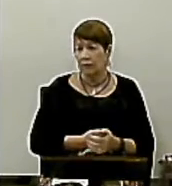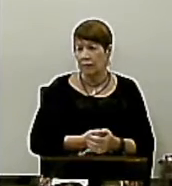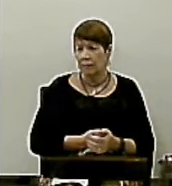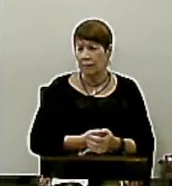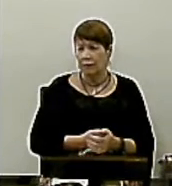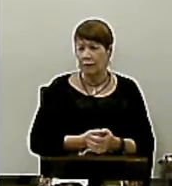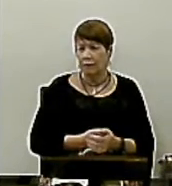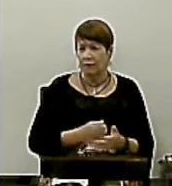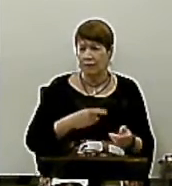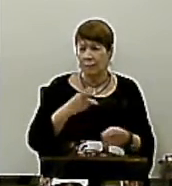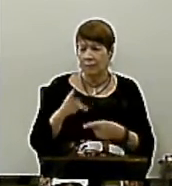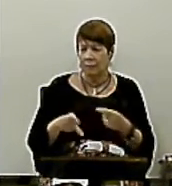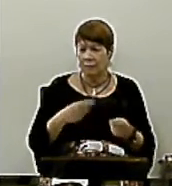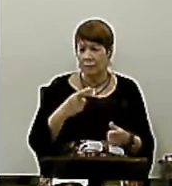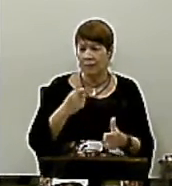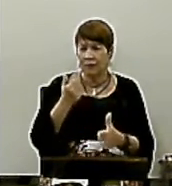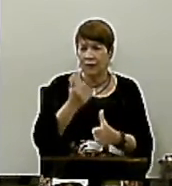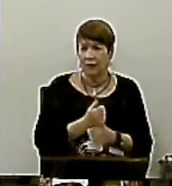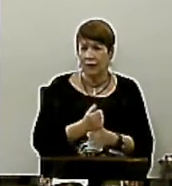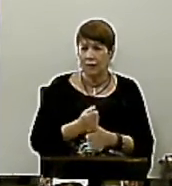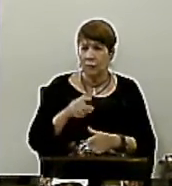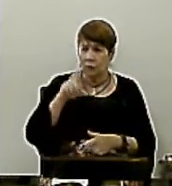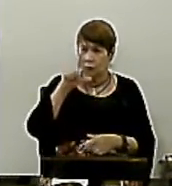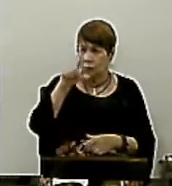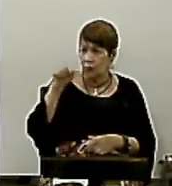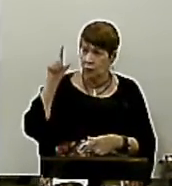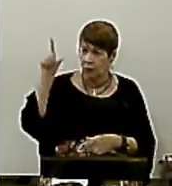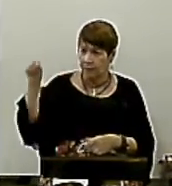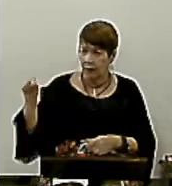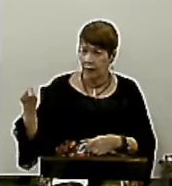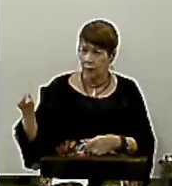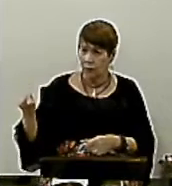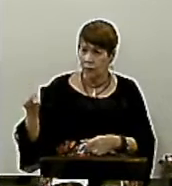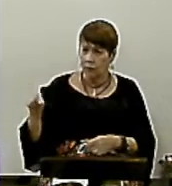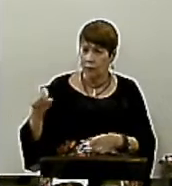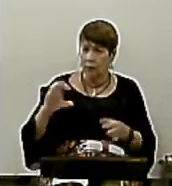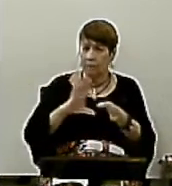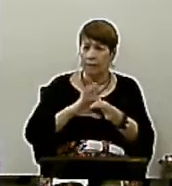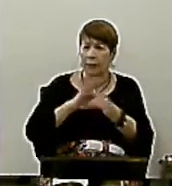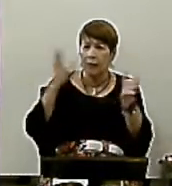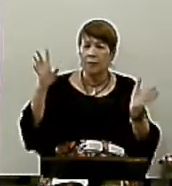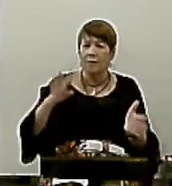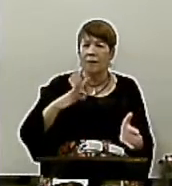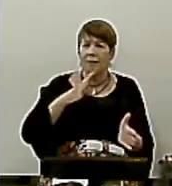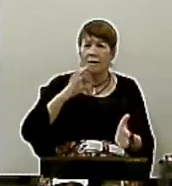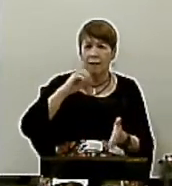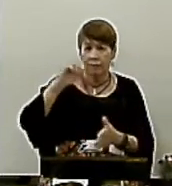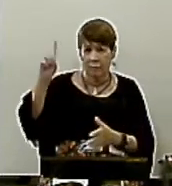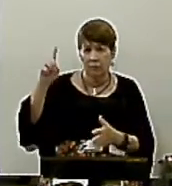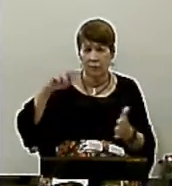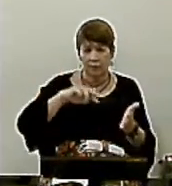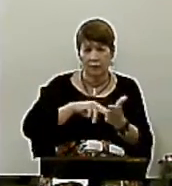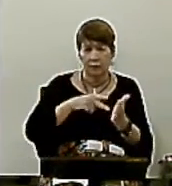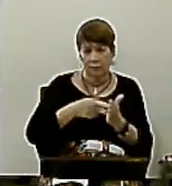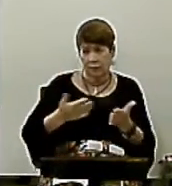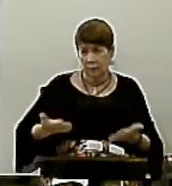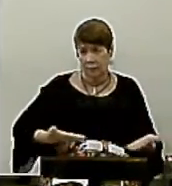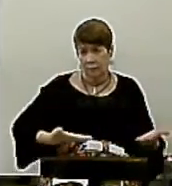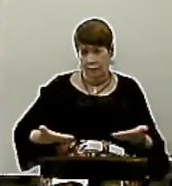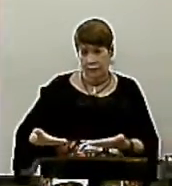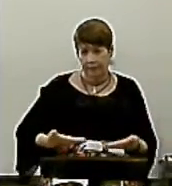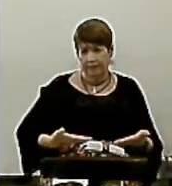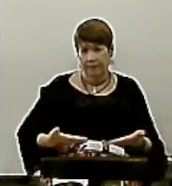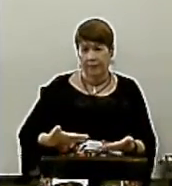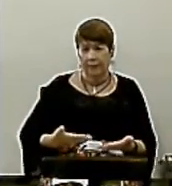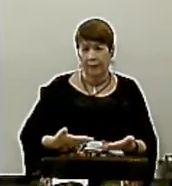chamados para dentro da liberdade Conhecer a Deus é ser livre Embora nós o chamamos de Senhor